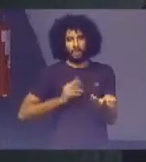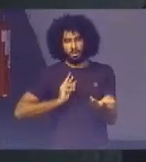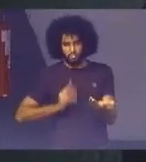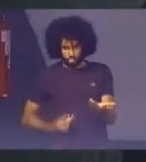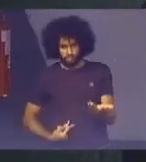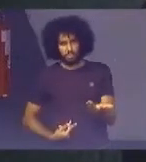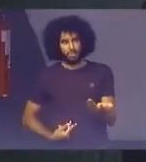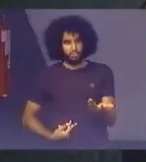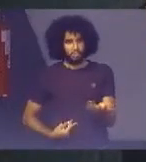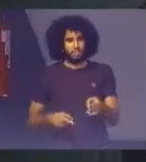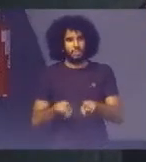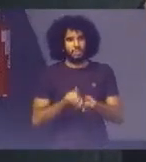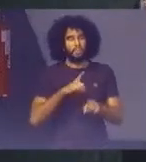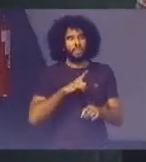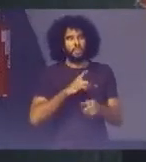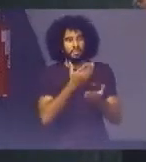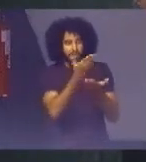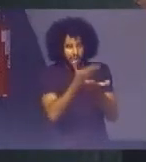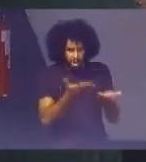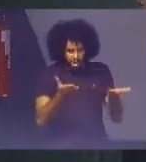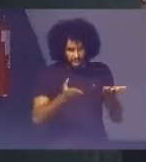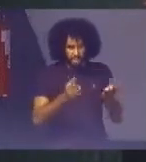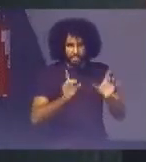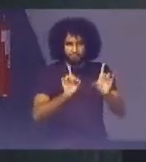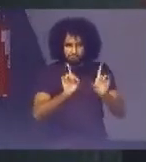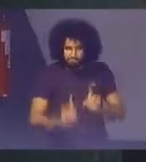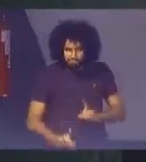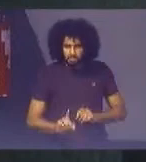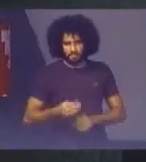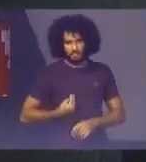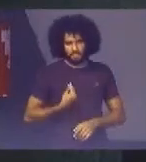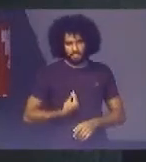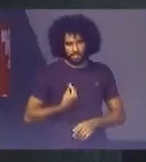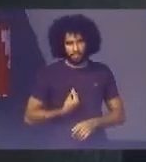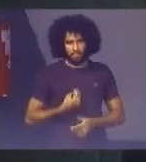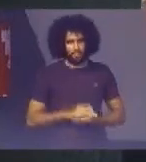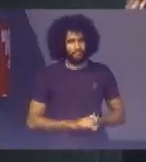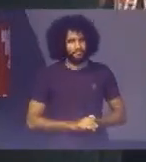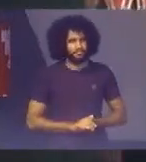E a dignidade Da pessoa humana Muito obrigada